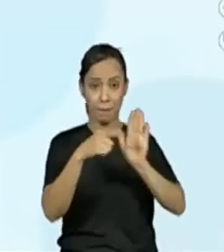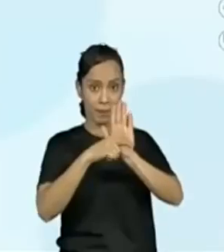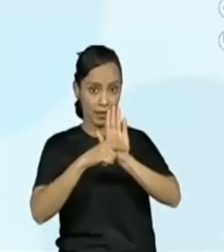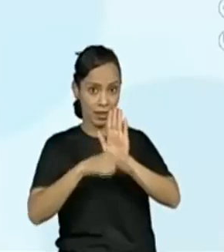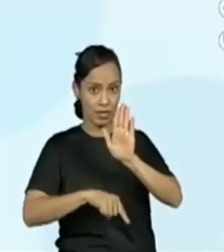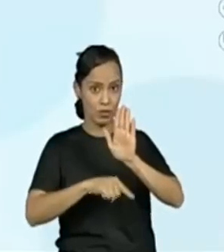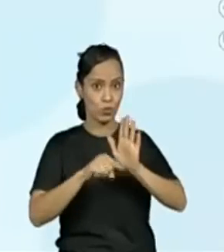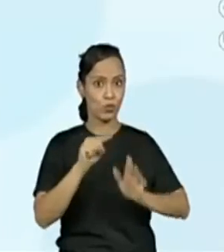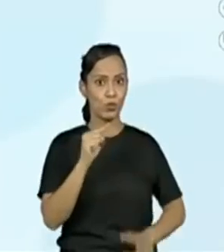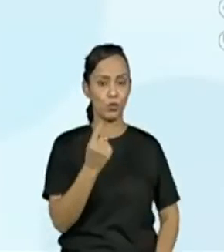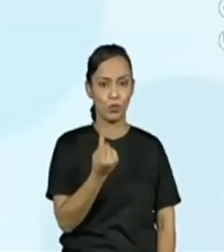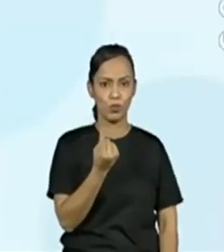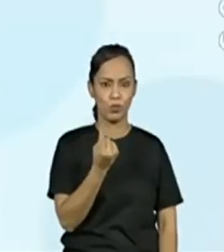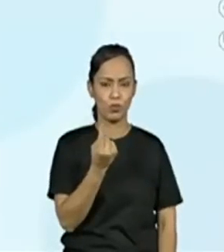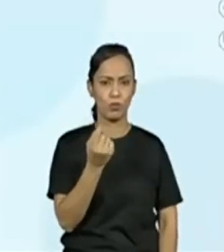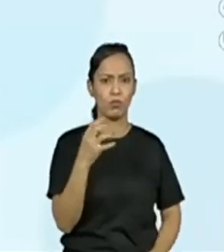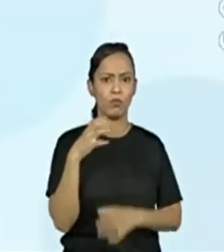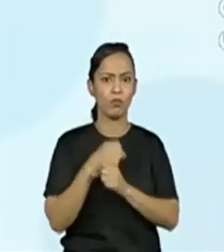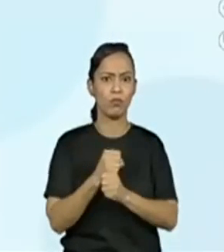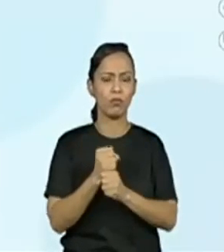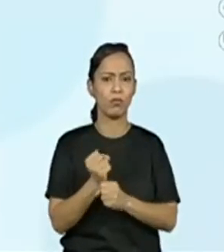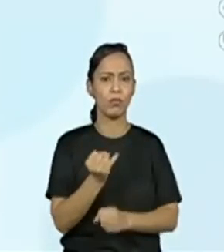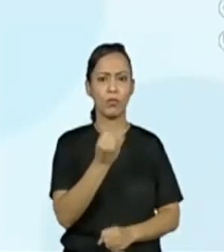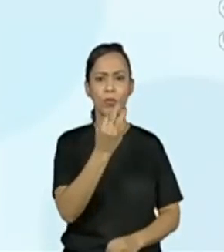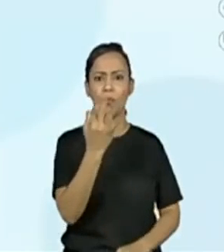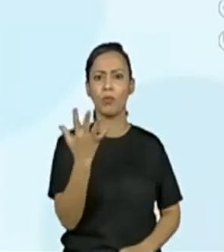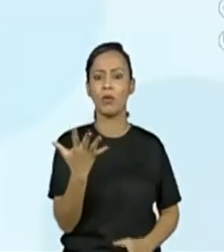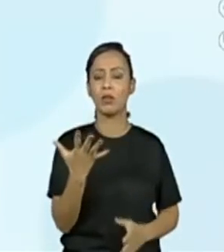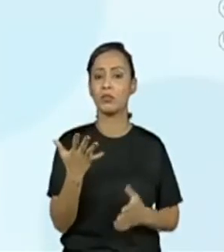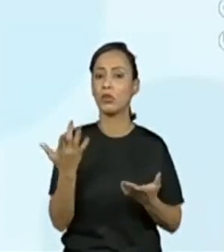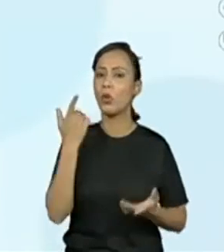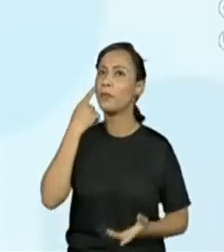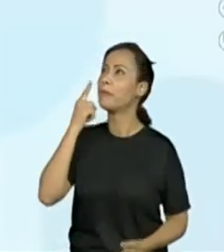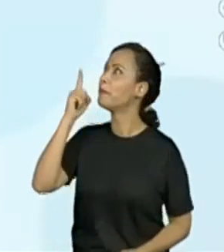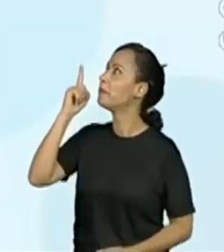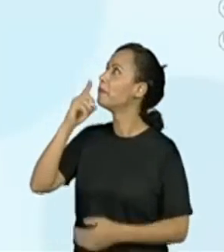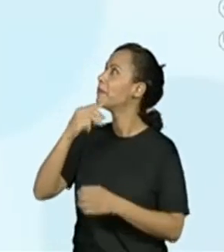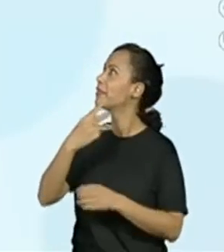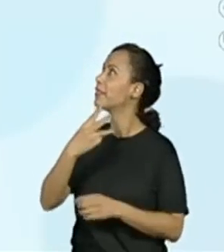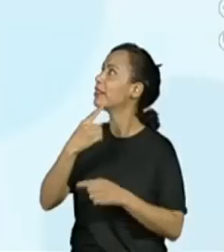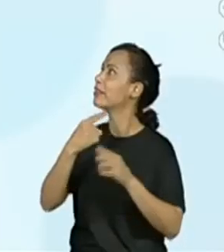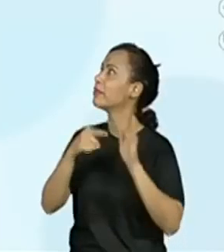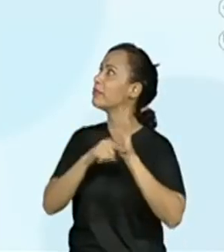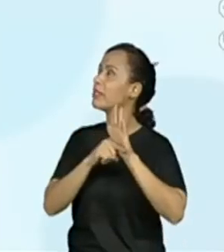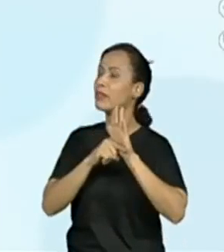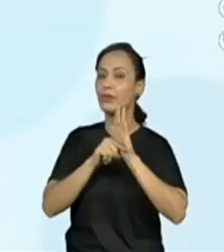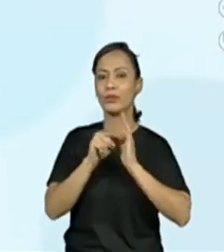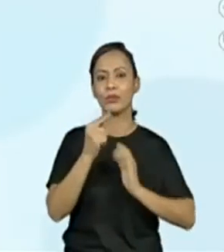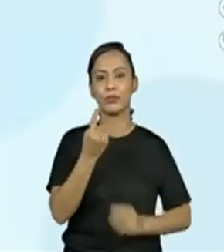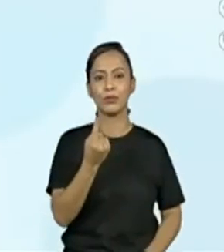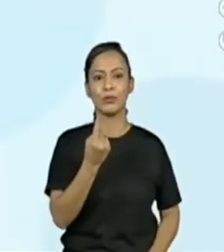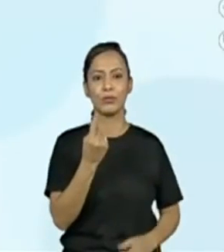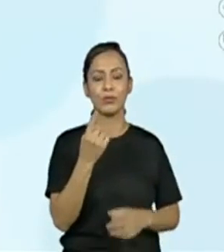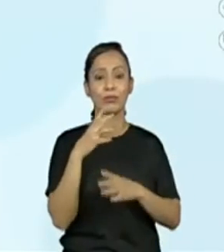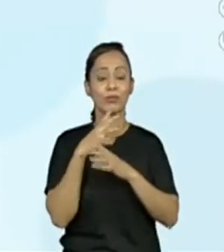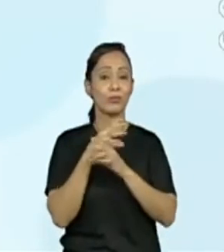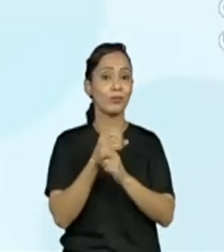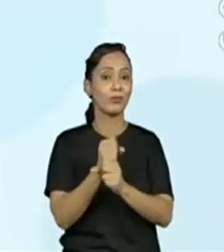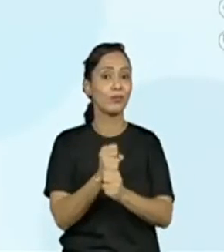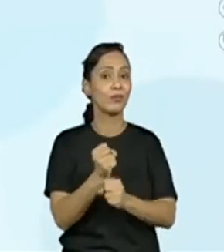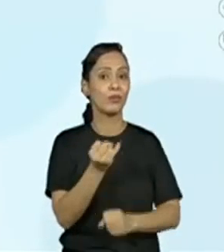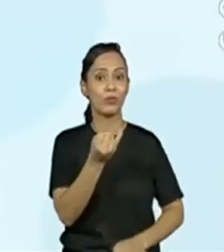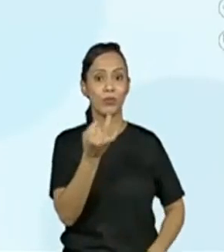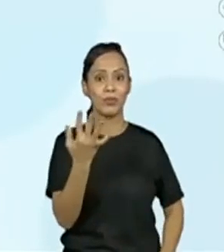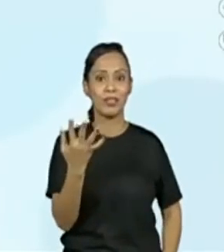menos 1. Chegaremos em qual número? Exato. Maria Eduarda ali respondendo.